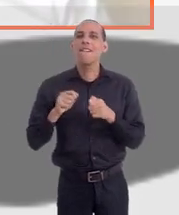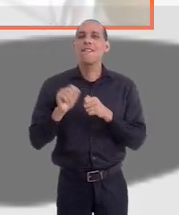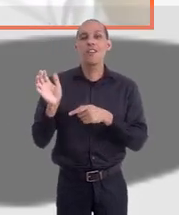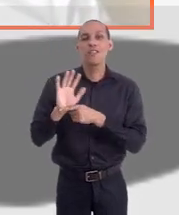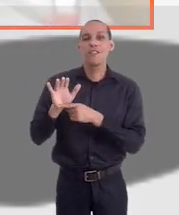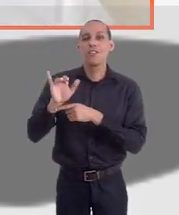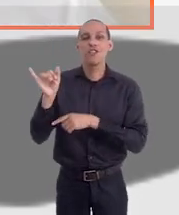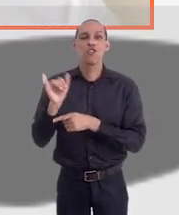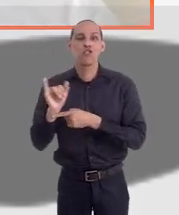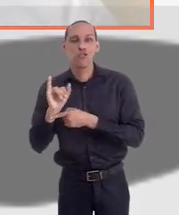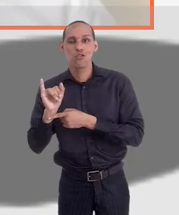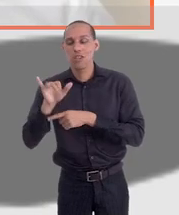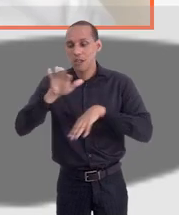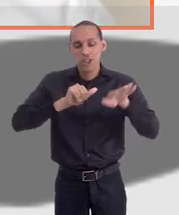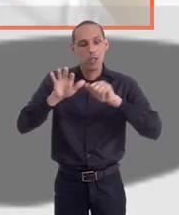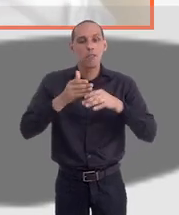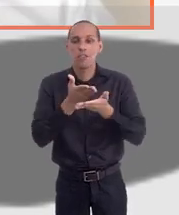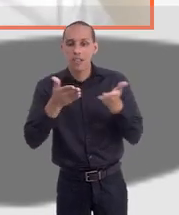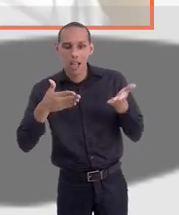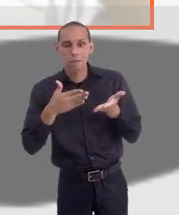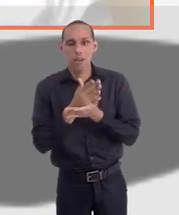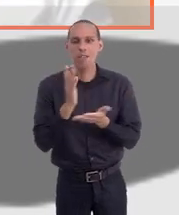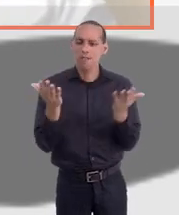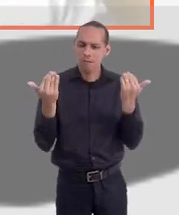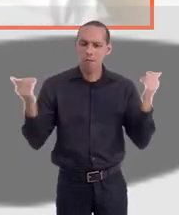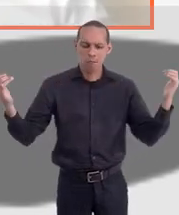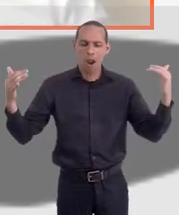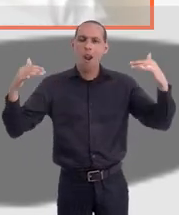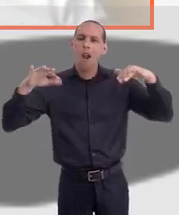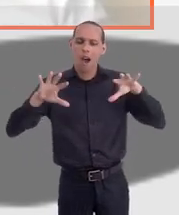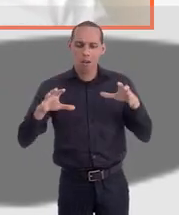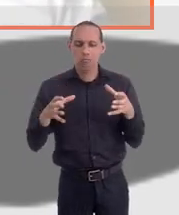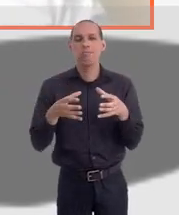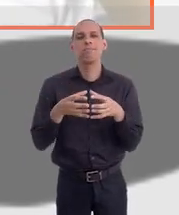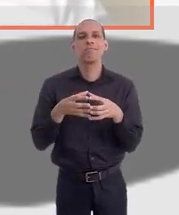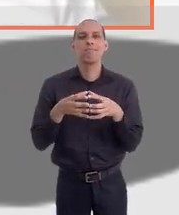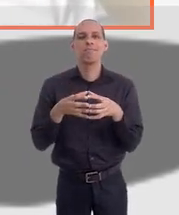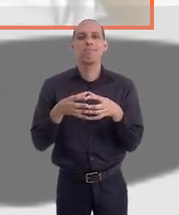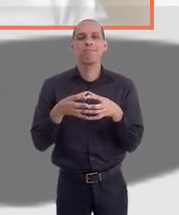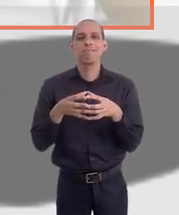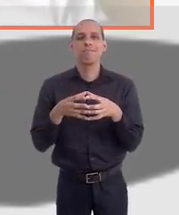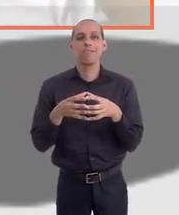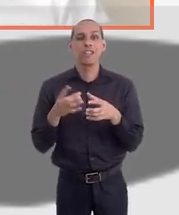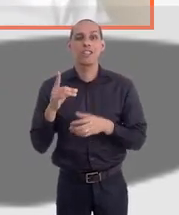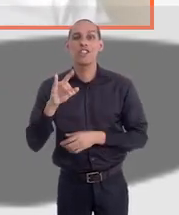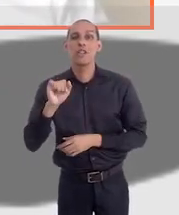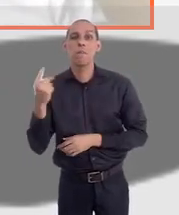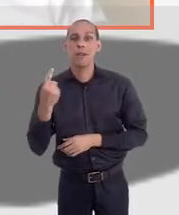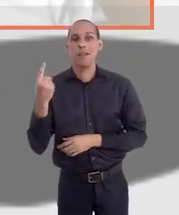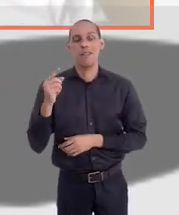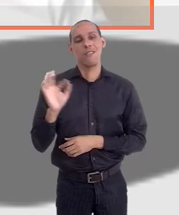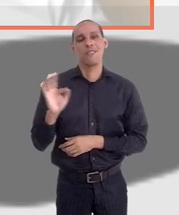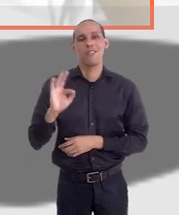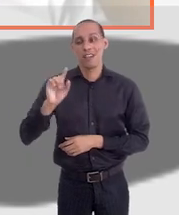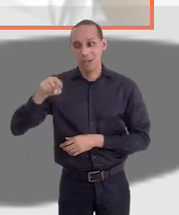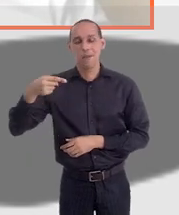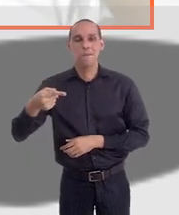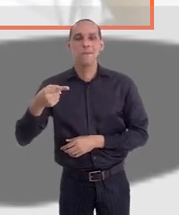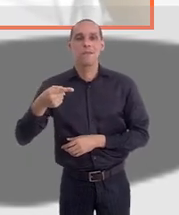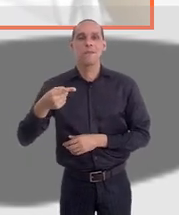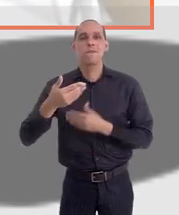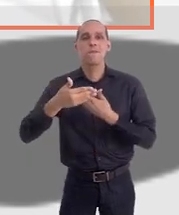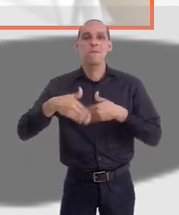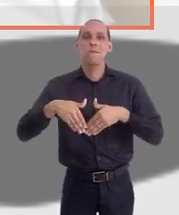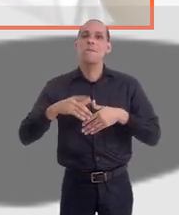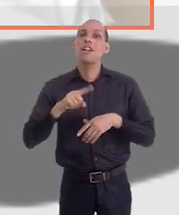vídeo, botei lá no YouTube, convocando os aprovados para a gente se reunir através de um grupo. Então, isso foi feito logo no dia 1º de fevereiro, no dia subsequente